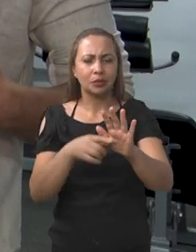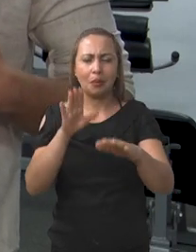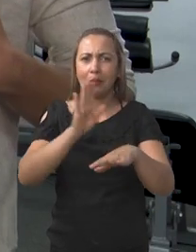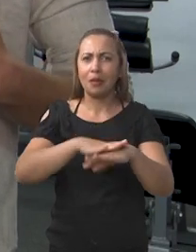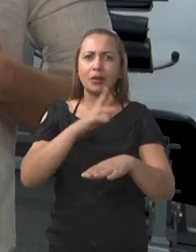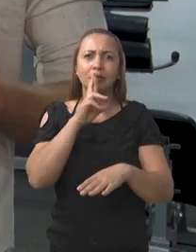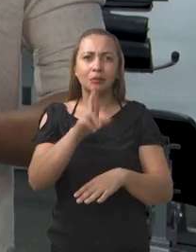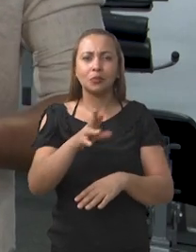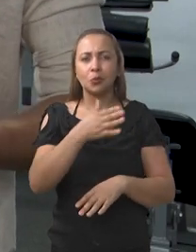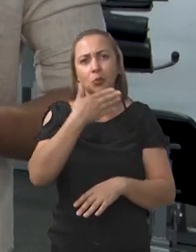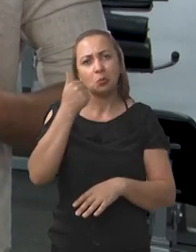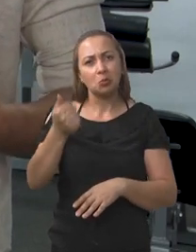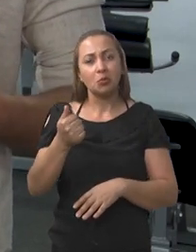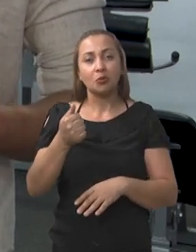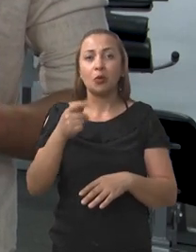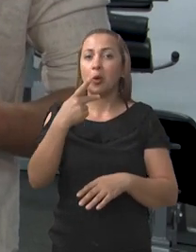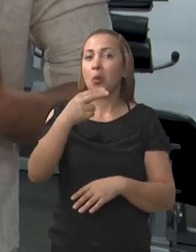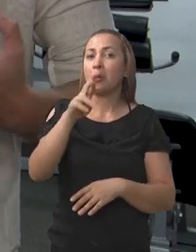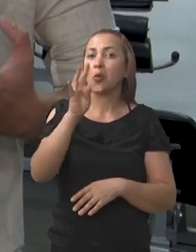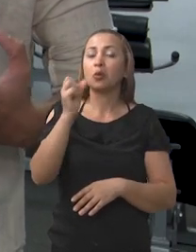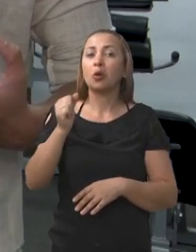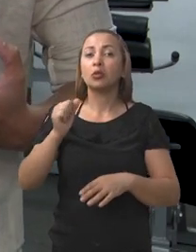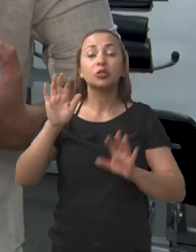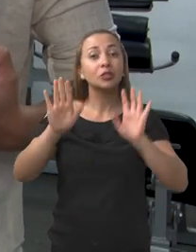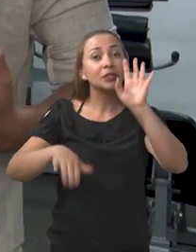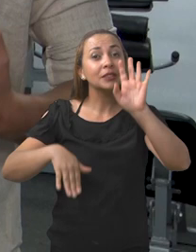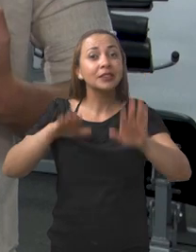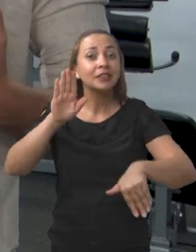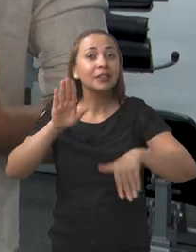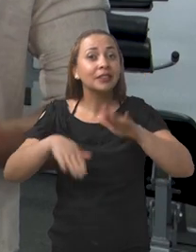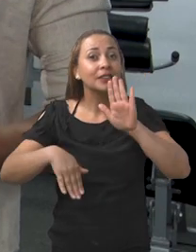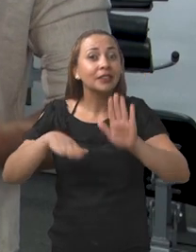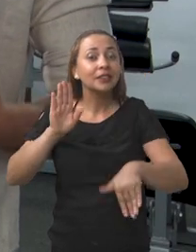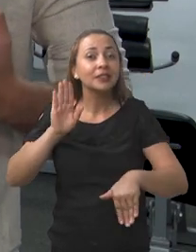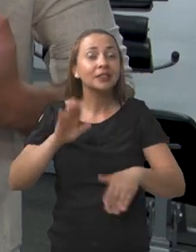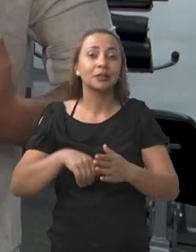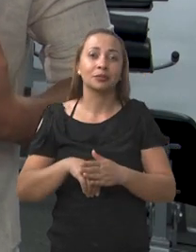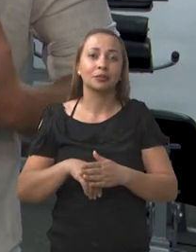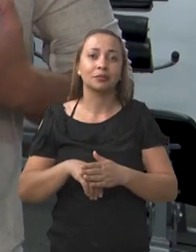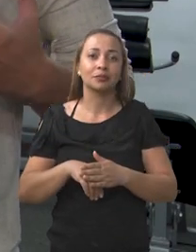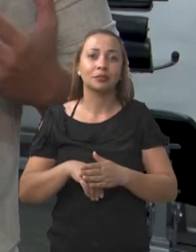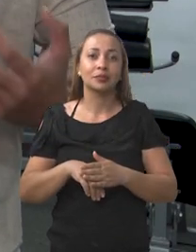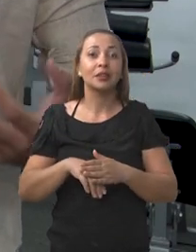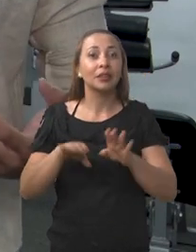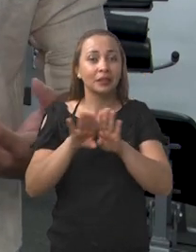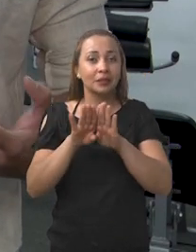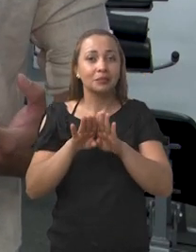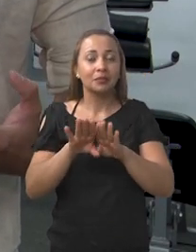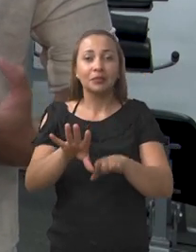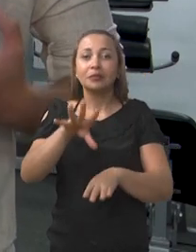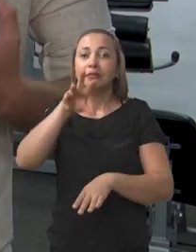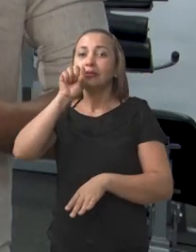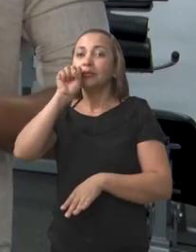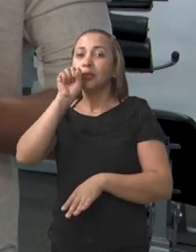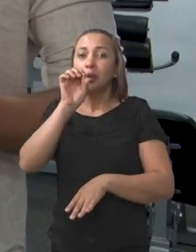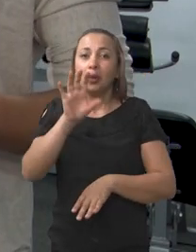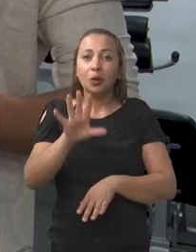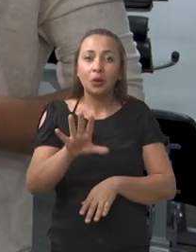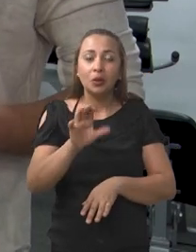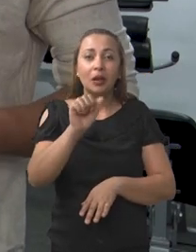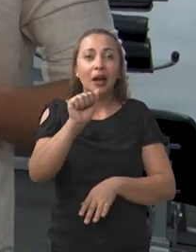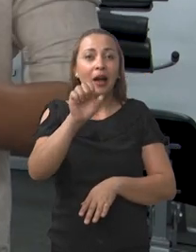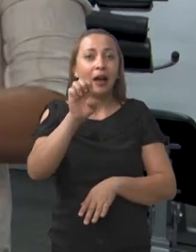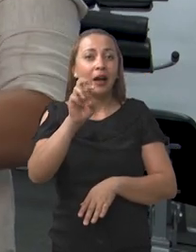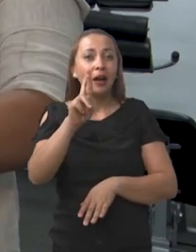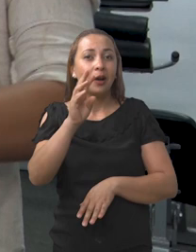mostrou mais resultados, foi o protocolo de natação. O protocolo de cunho aeróbio. E isso a gente